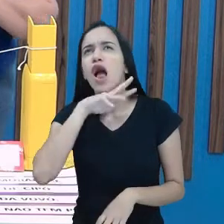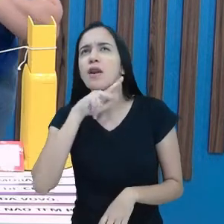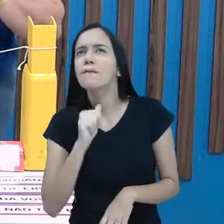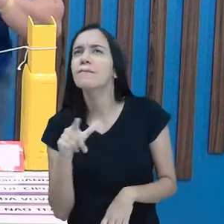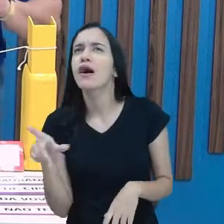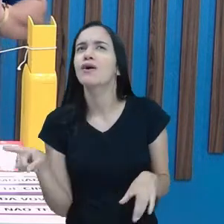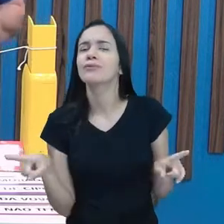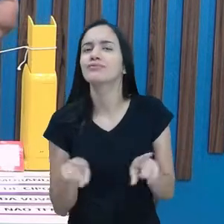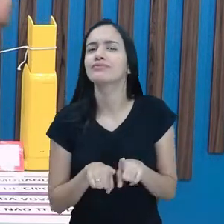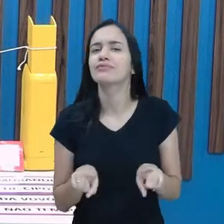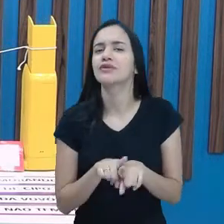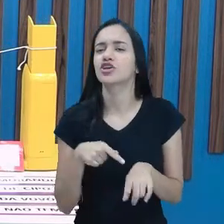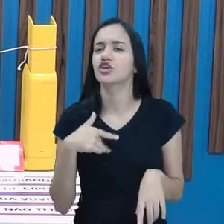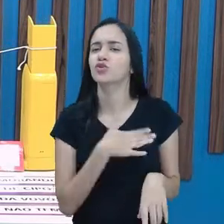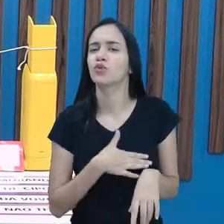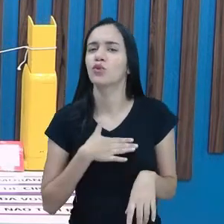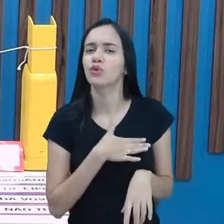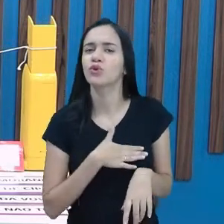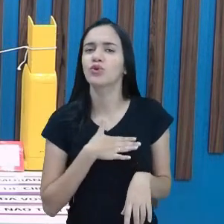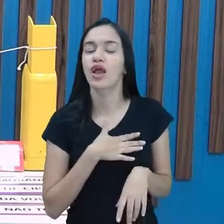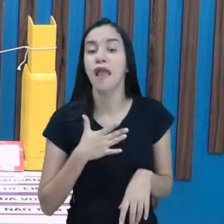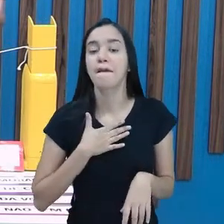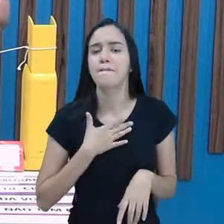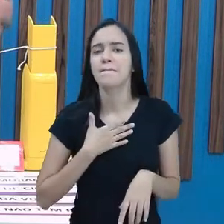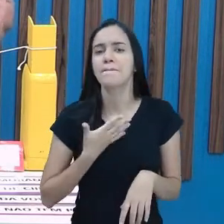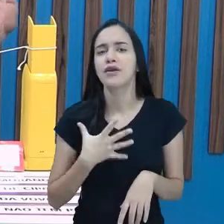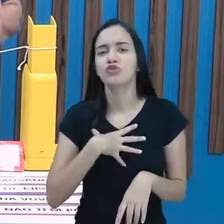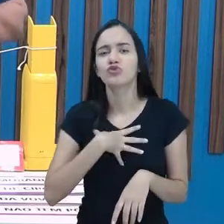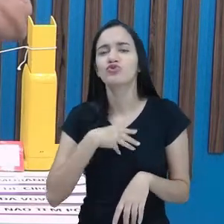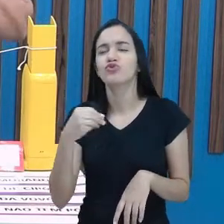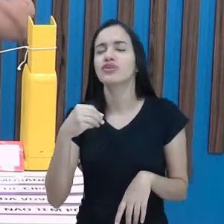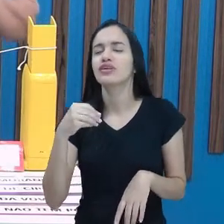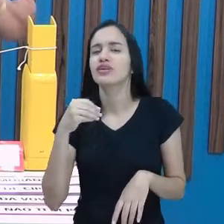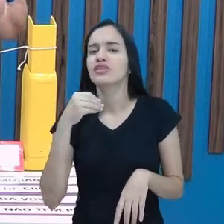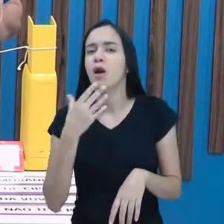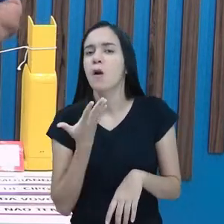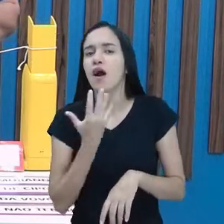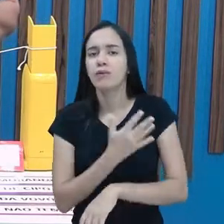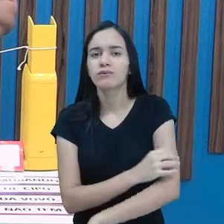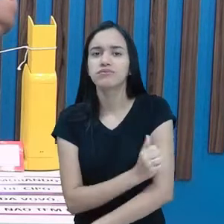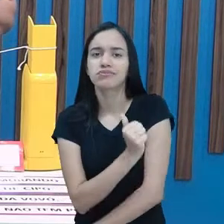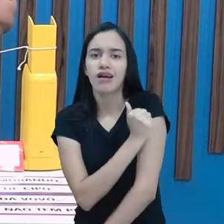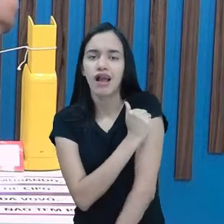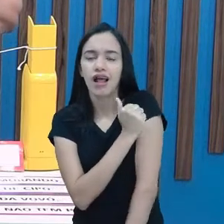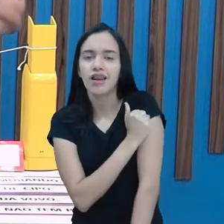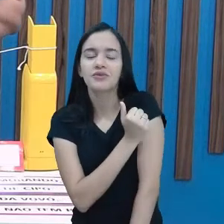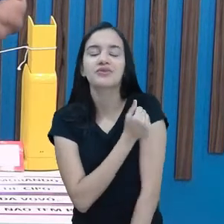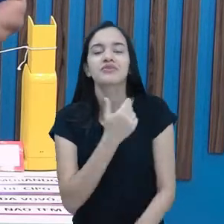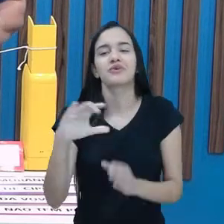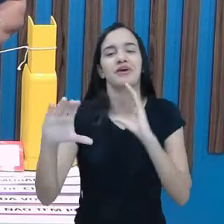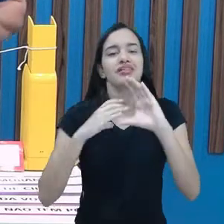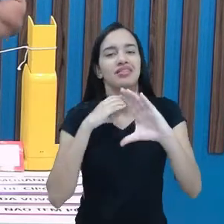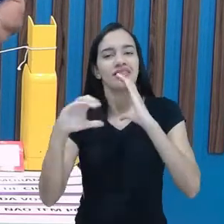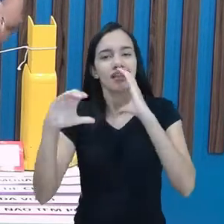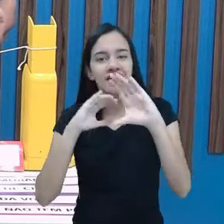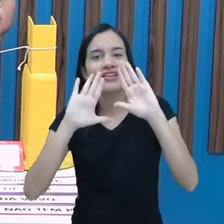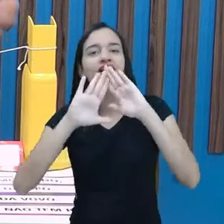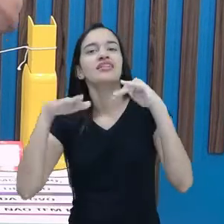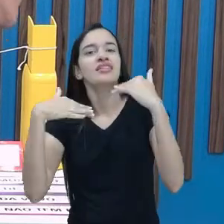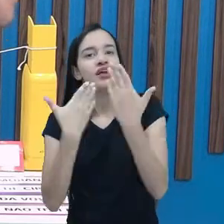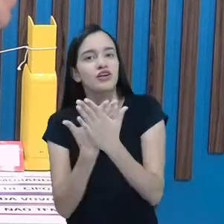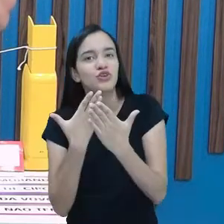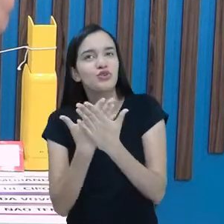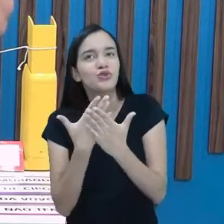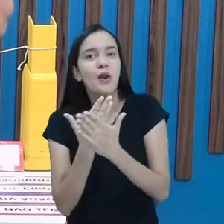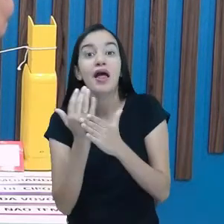que eu gosto que só. E meus meninos, quando eu cantava na escola, também amava. E a gente até fazia uma brincadeira